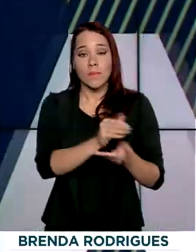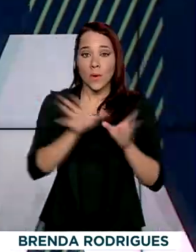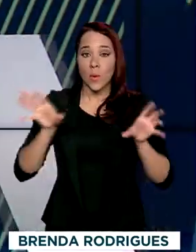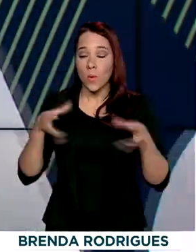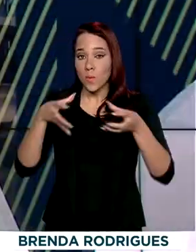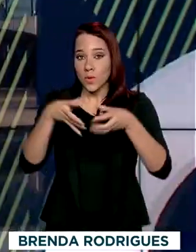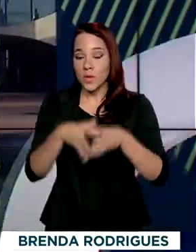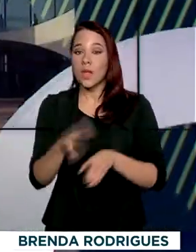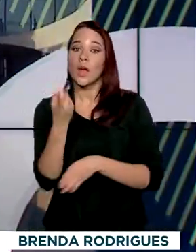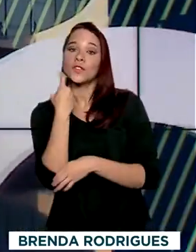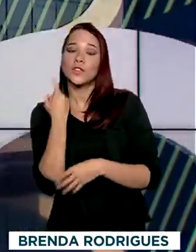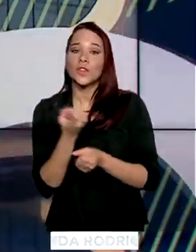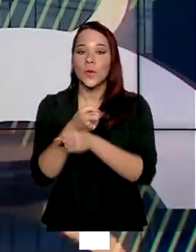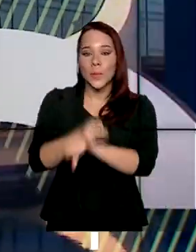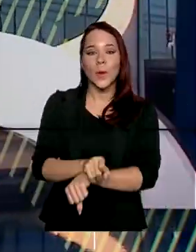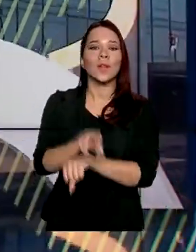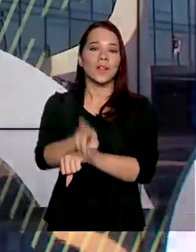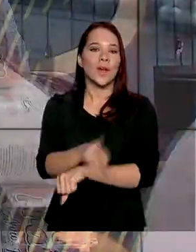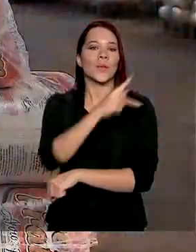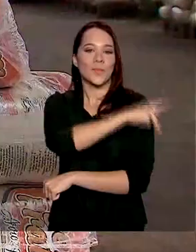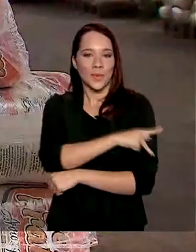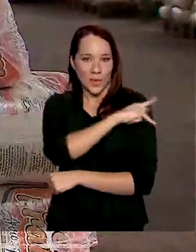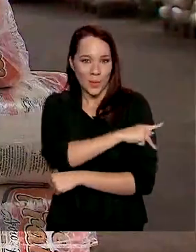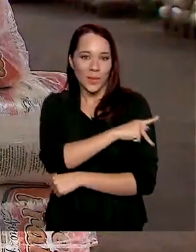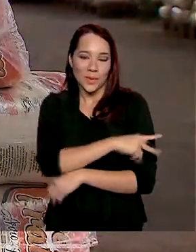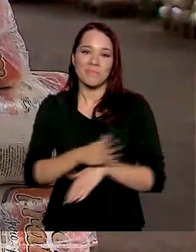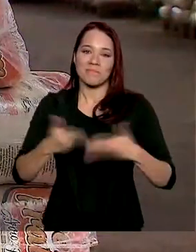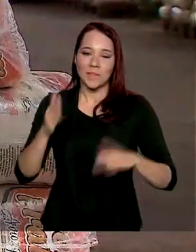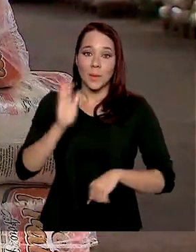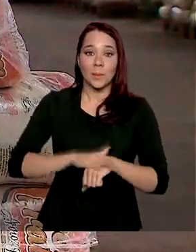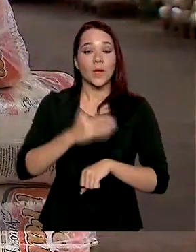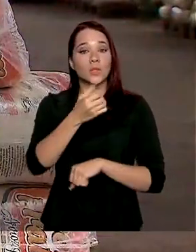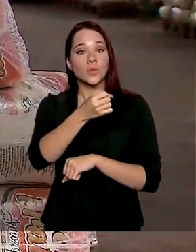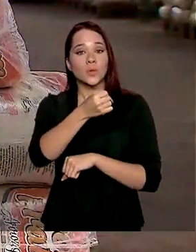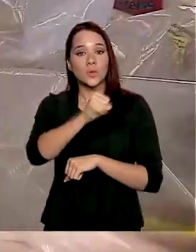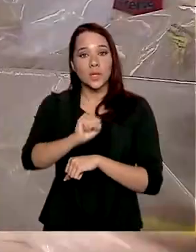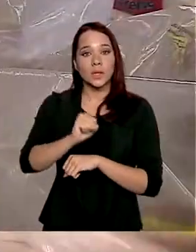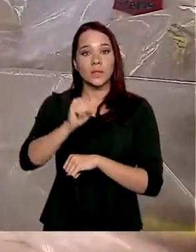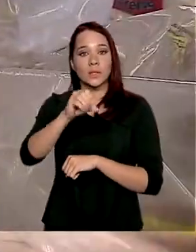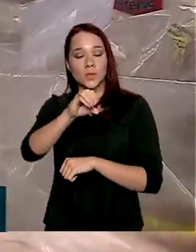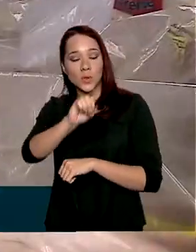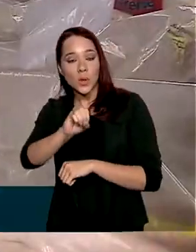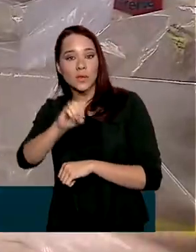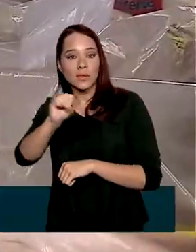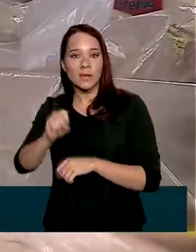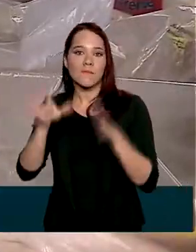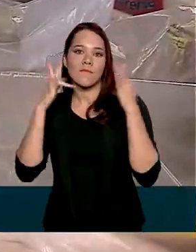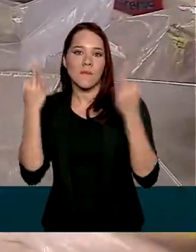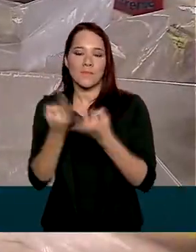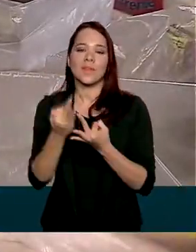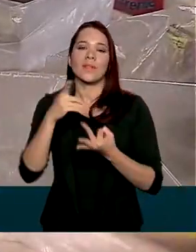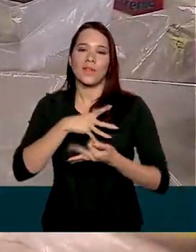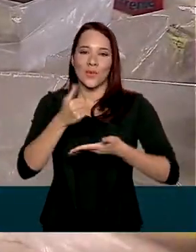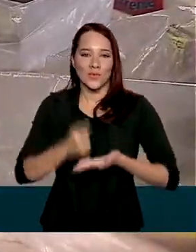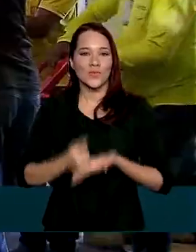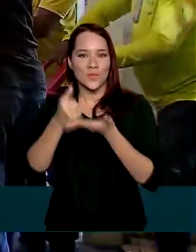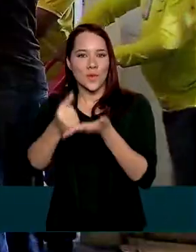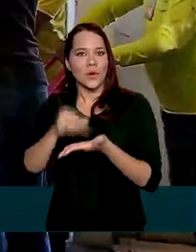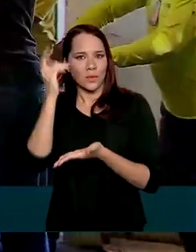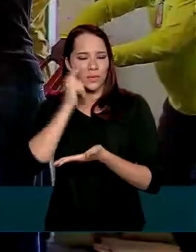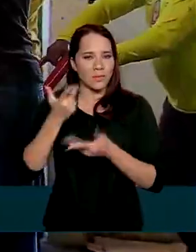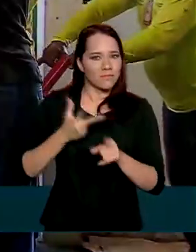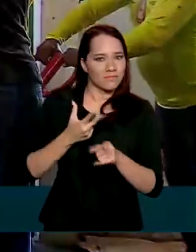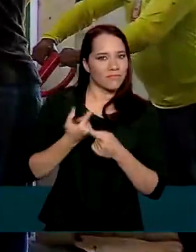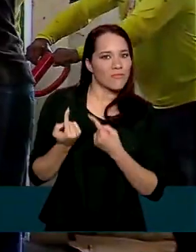quilombolas de Teresina, no Piauí. Com isso, mais de 880 famílias ganharam um aporte para enfrentar o